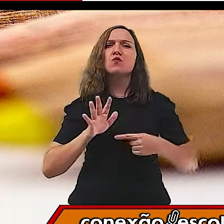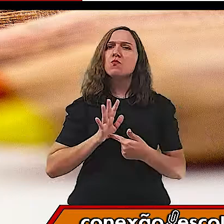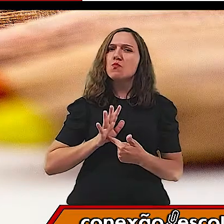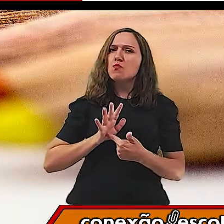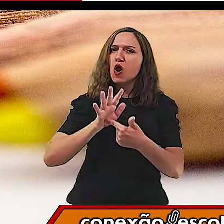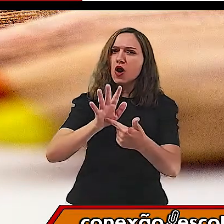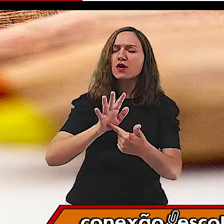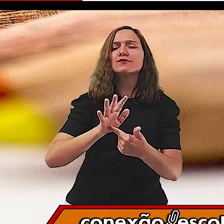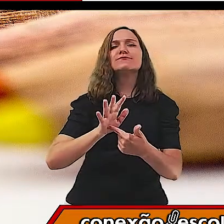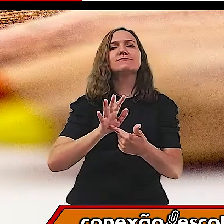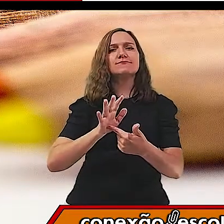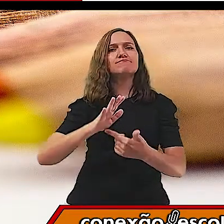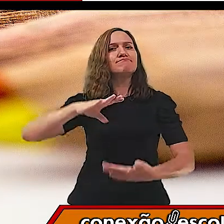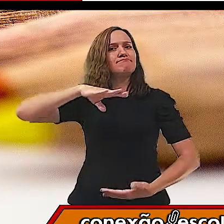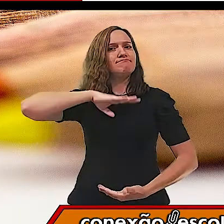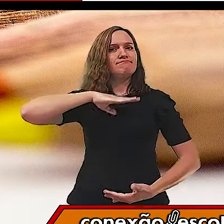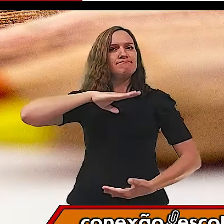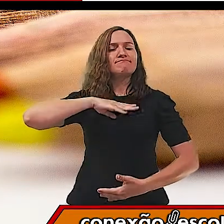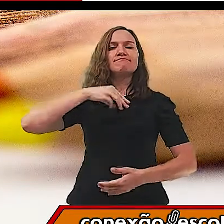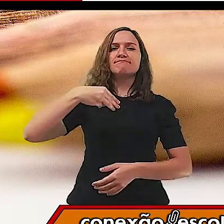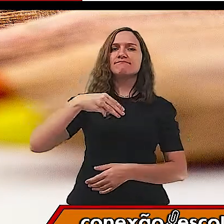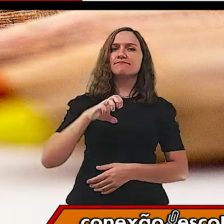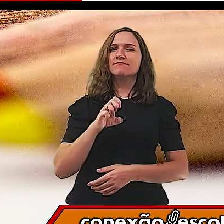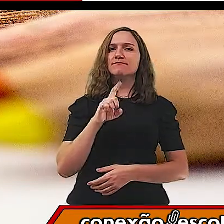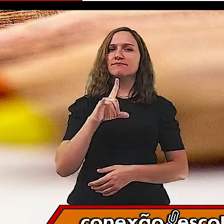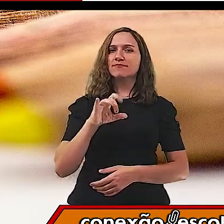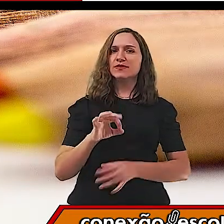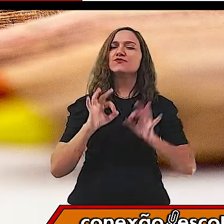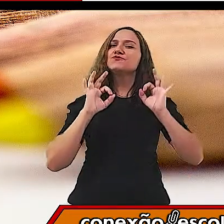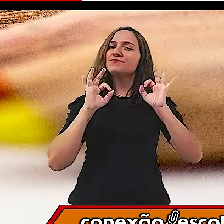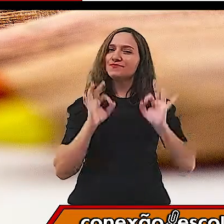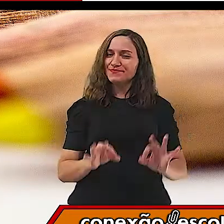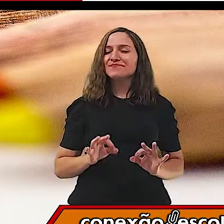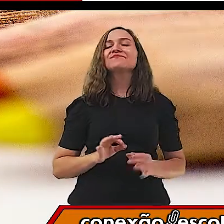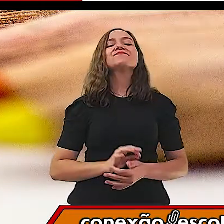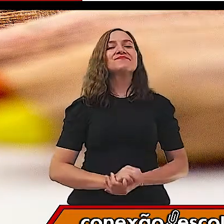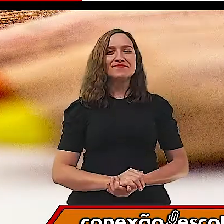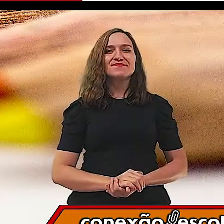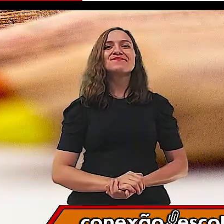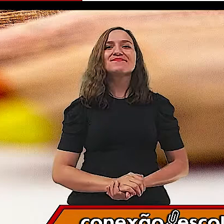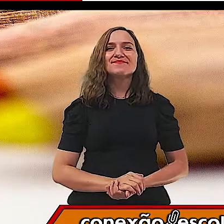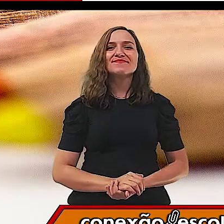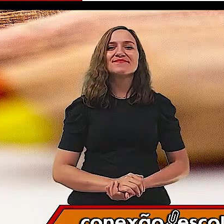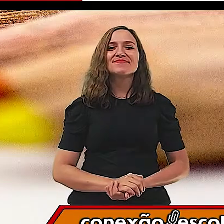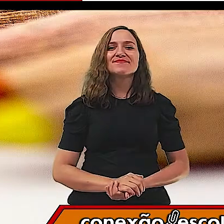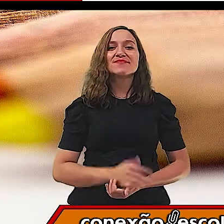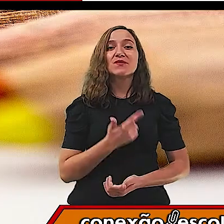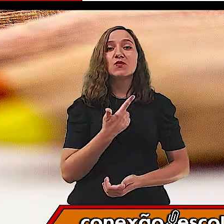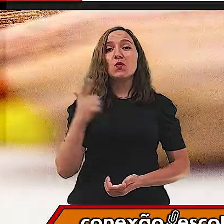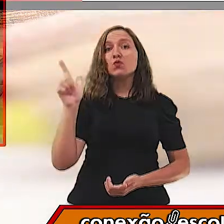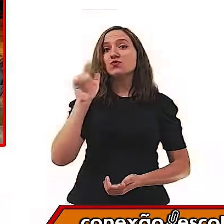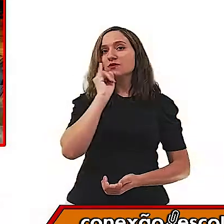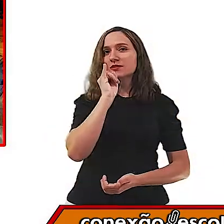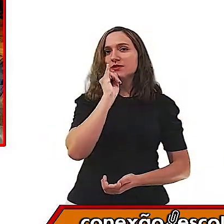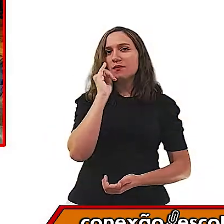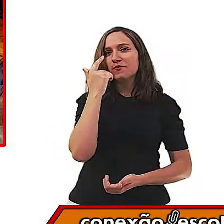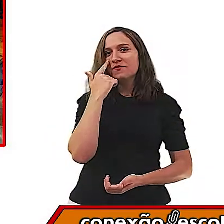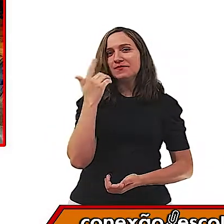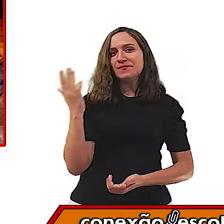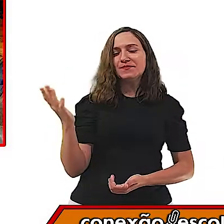posição no nível médio. Muito bem. Olha as outras imagens.